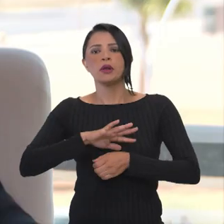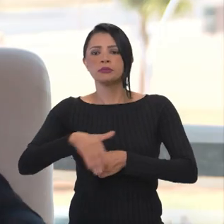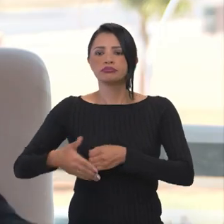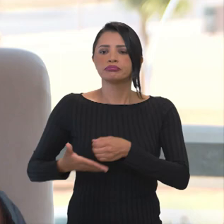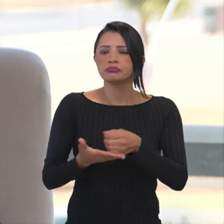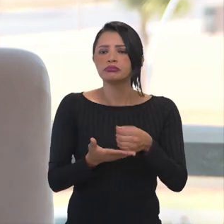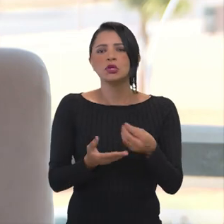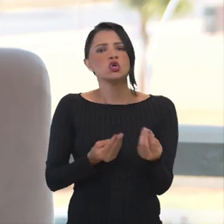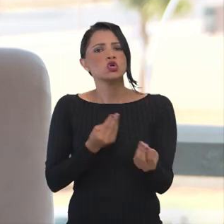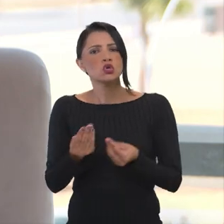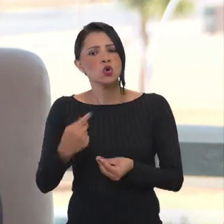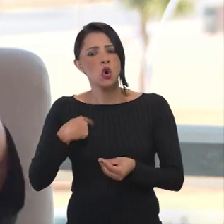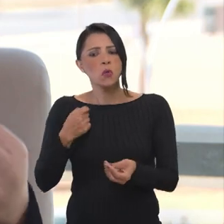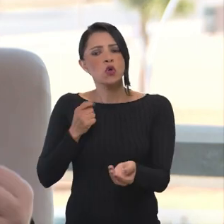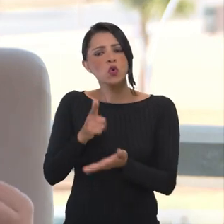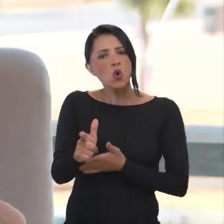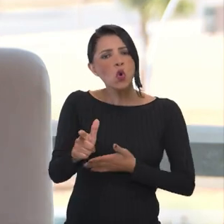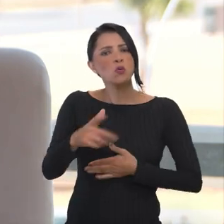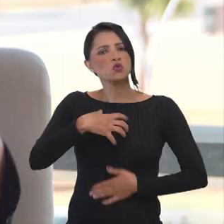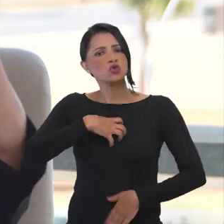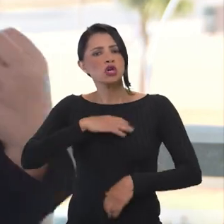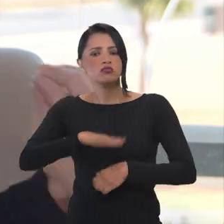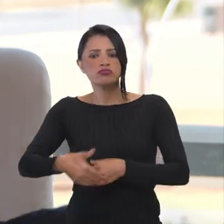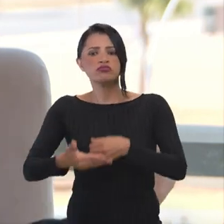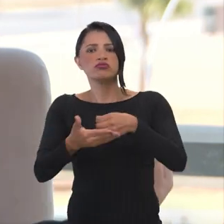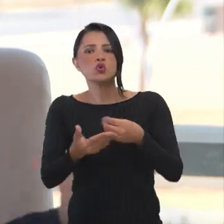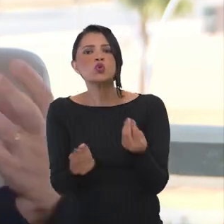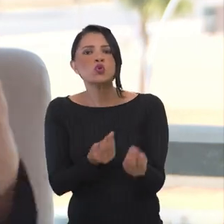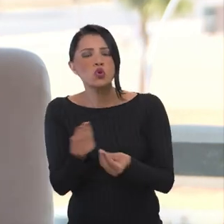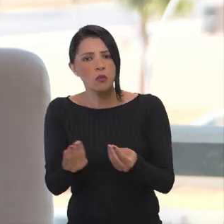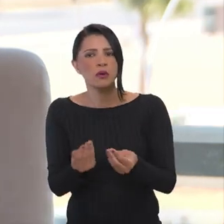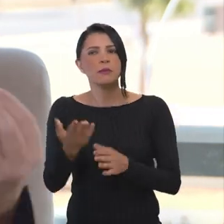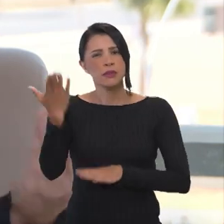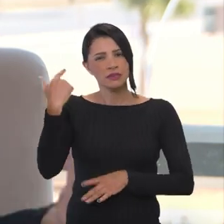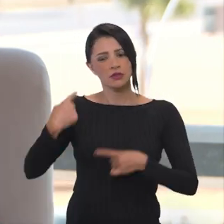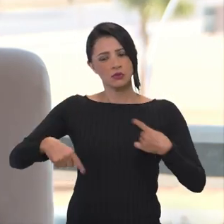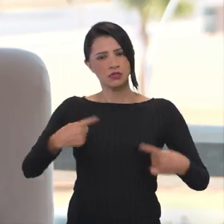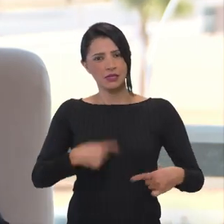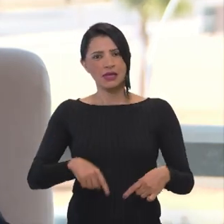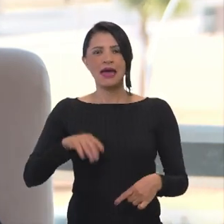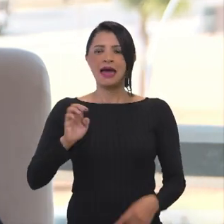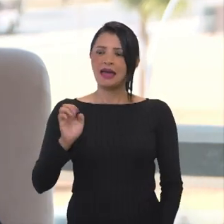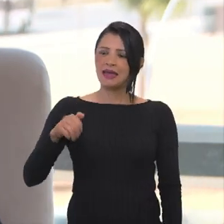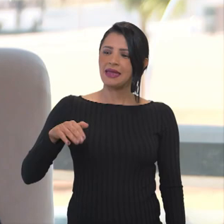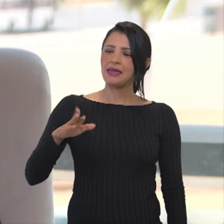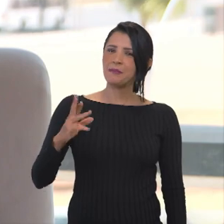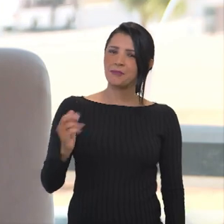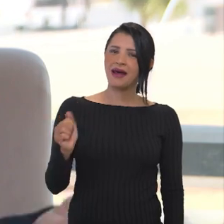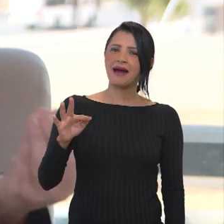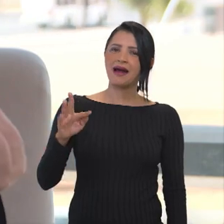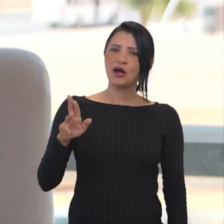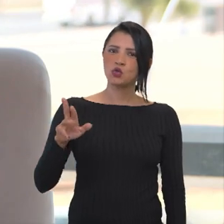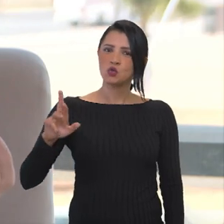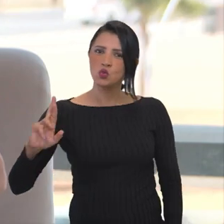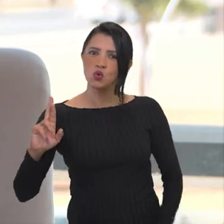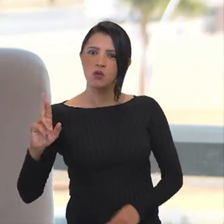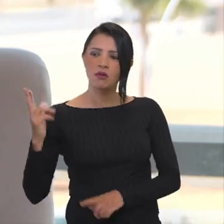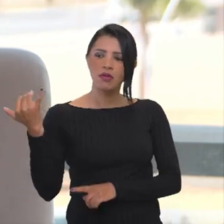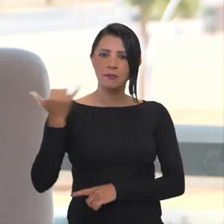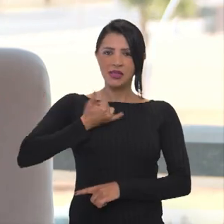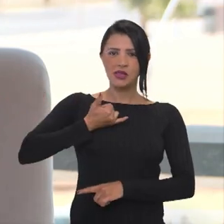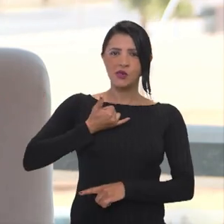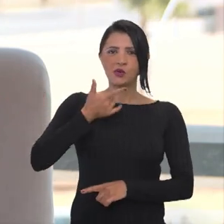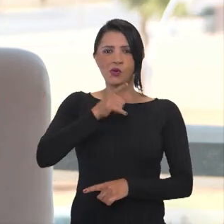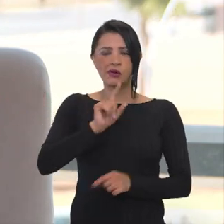sustentabilidade. Como é que eu compro de uma maneira sustentável? A gente está discutindo isso. Outro dia, o pessoal da Embratur me ligou porque eles queriam